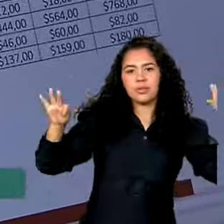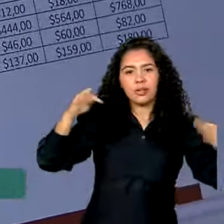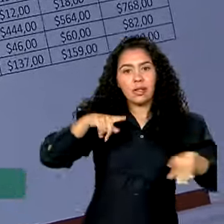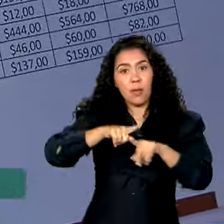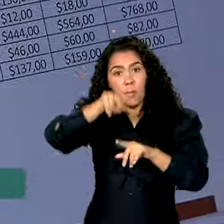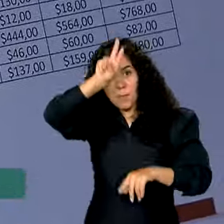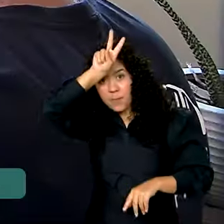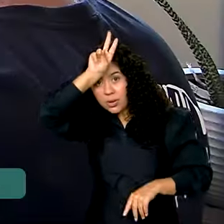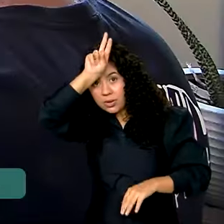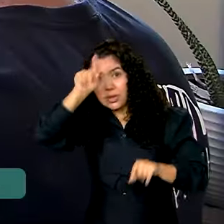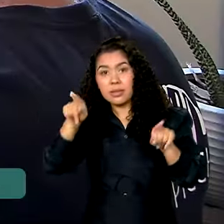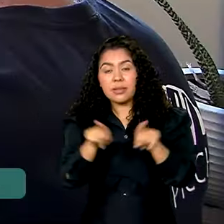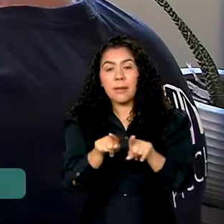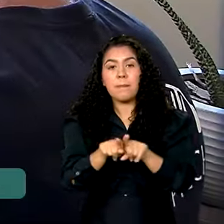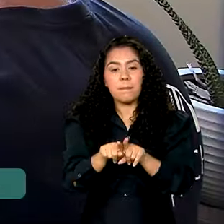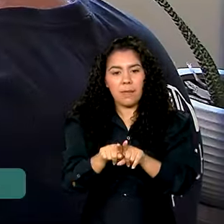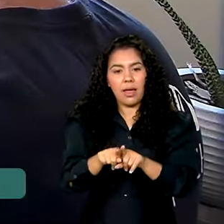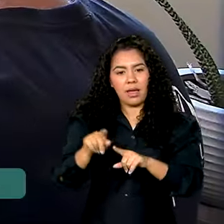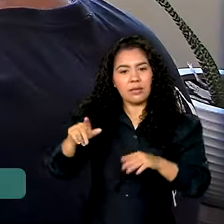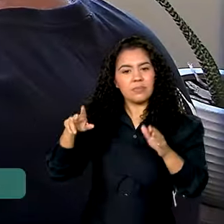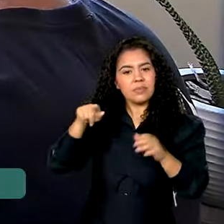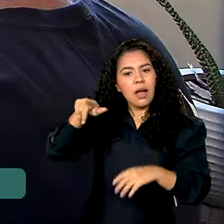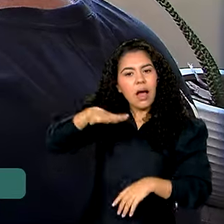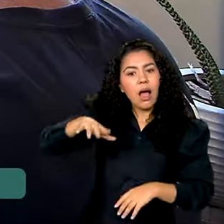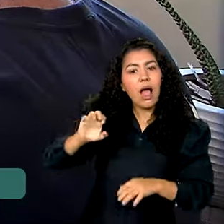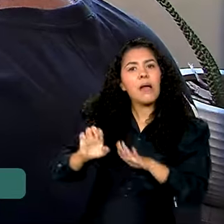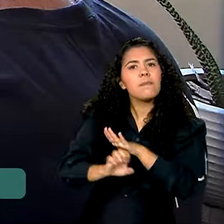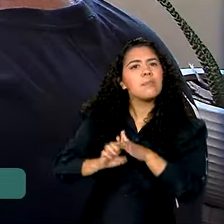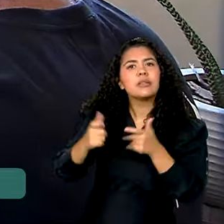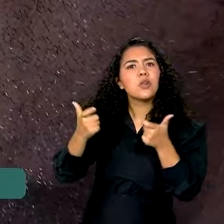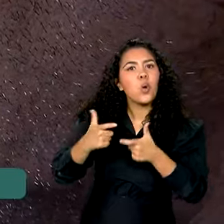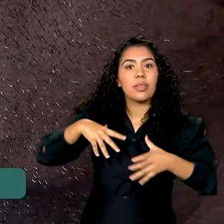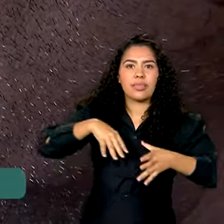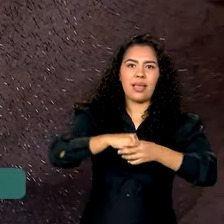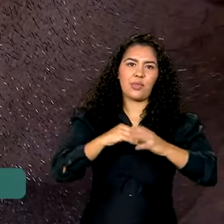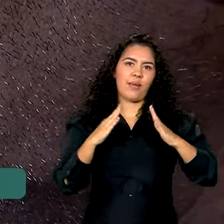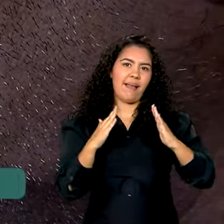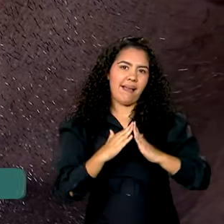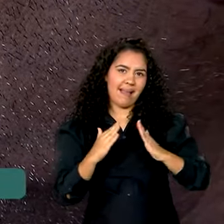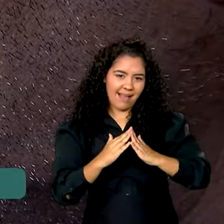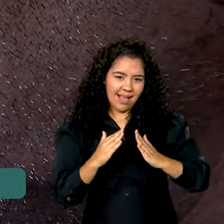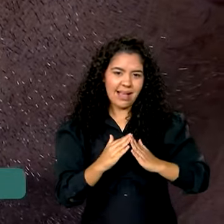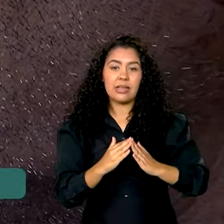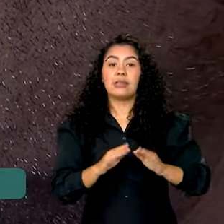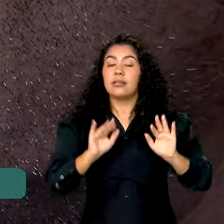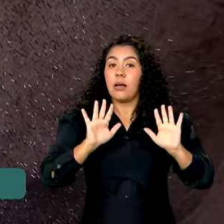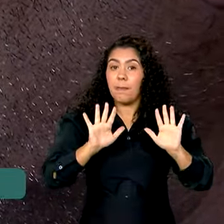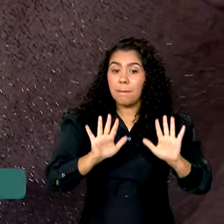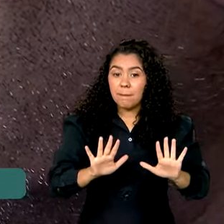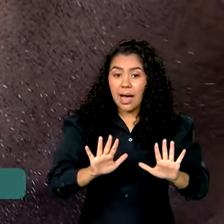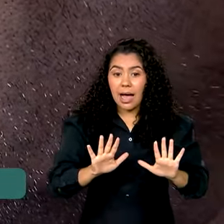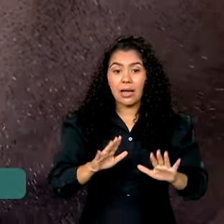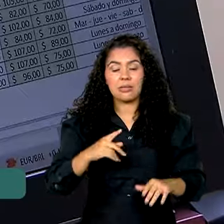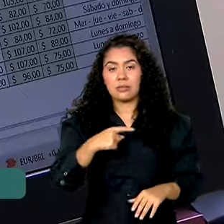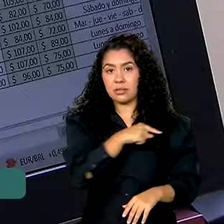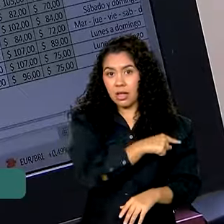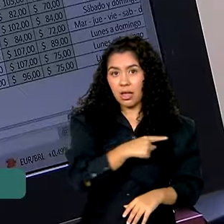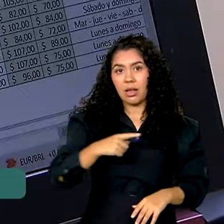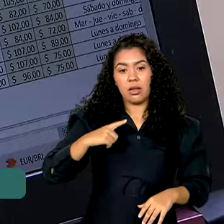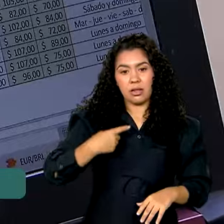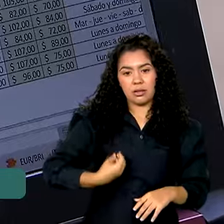e Machu Picchu. A empresa dele funciona em casa, mas apesar de não estar fisicamente